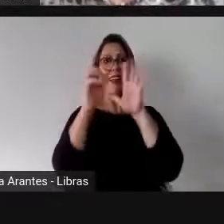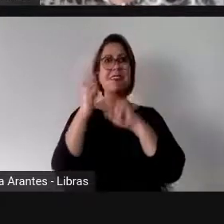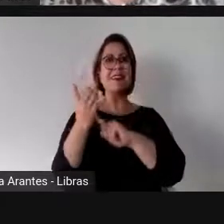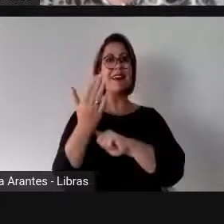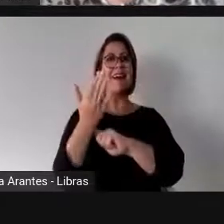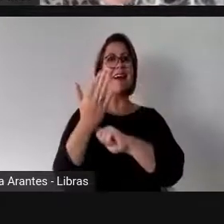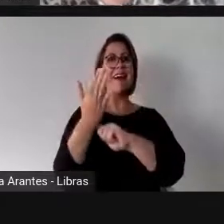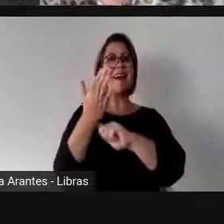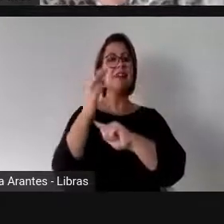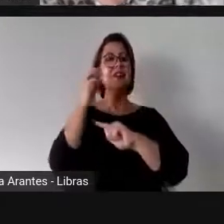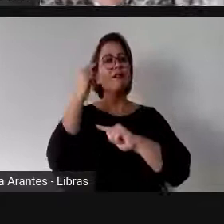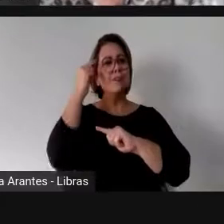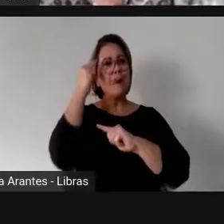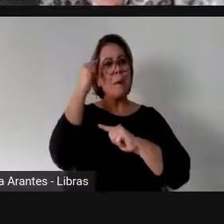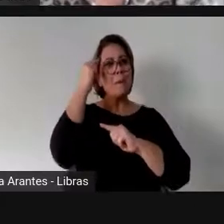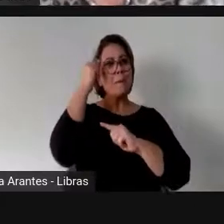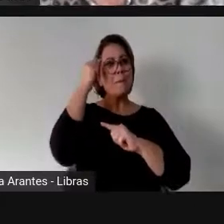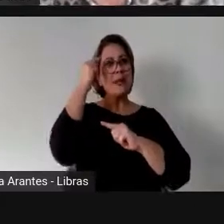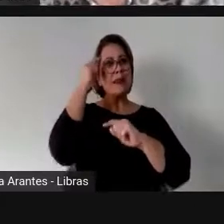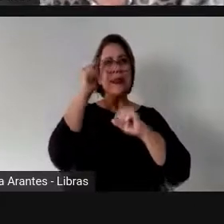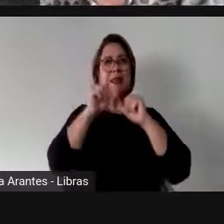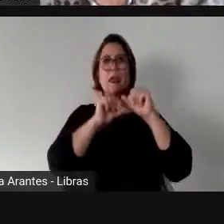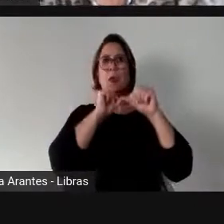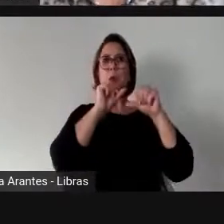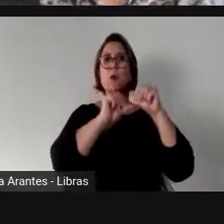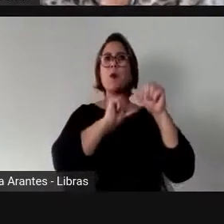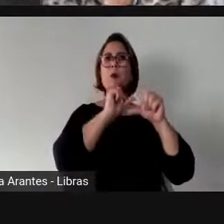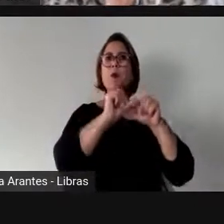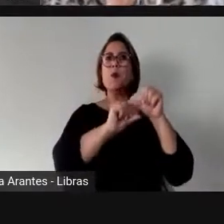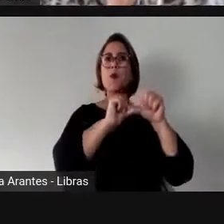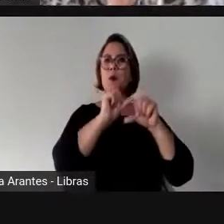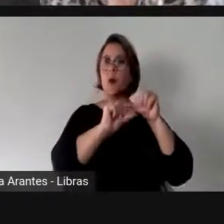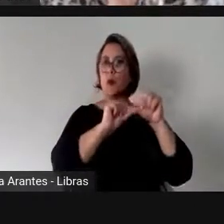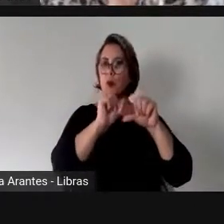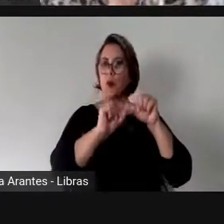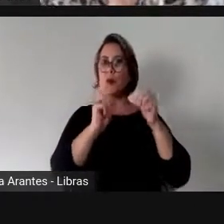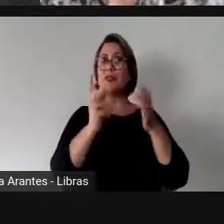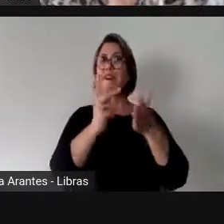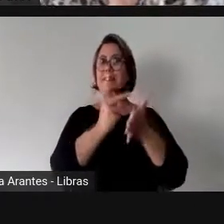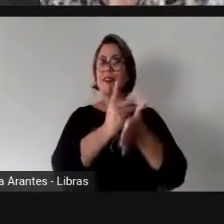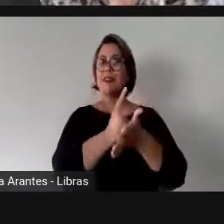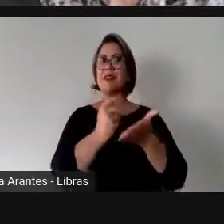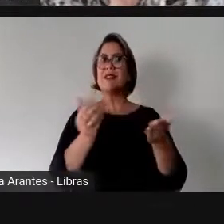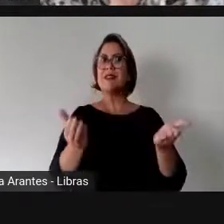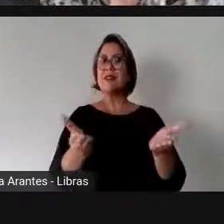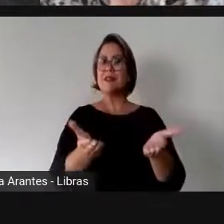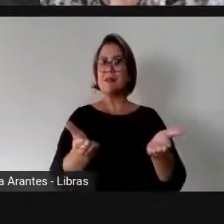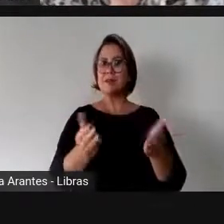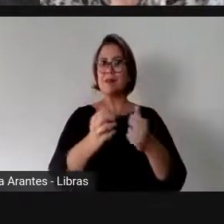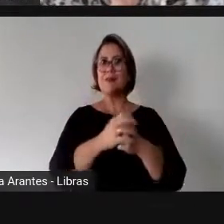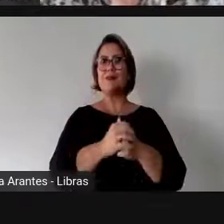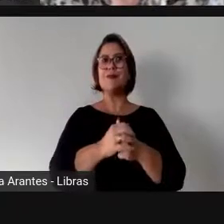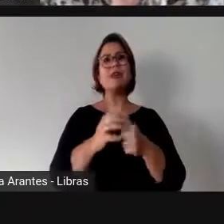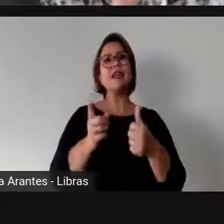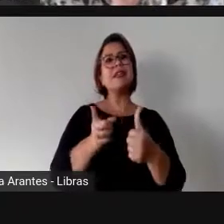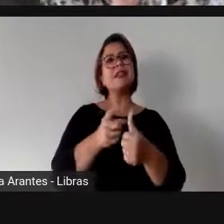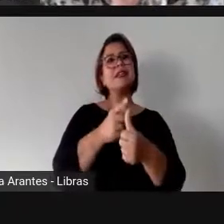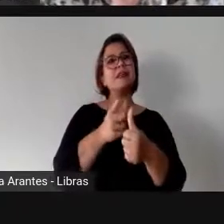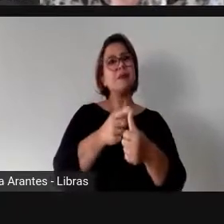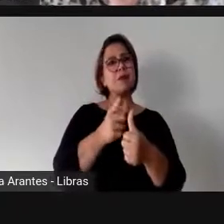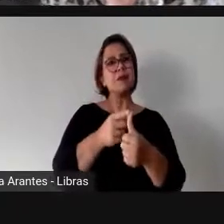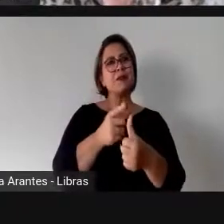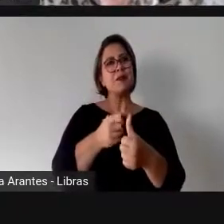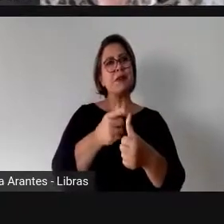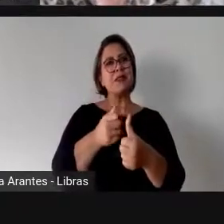pensar saídas para essa nossa realidade de hoje. Estará primeiro conosco, nós faremos,